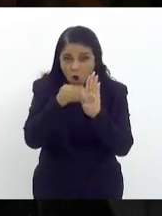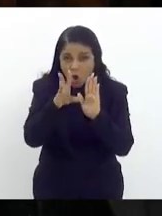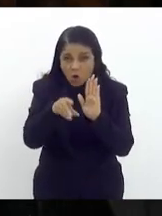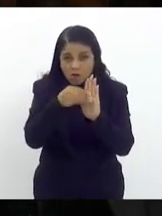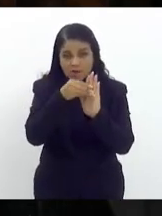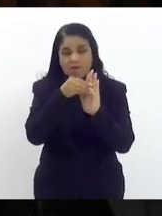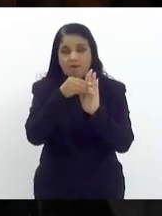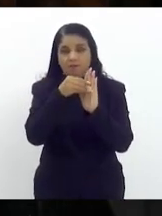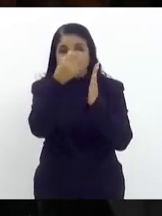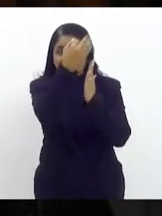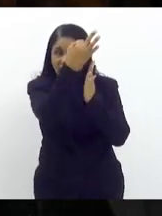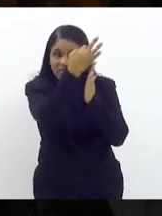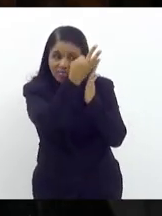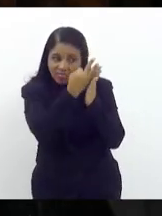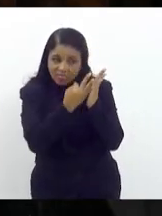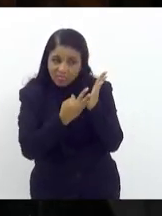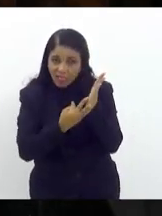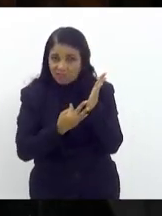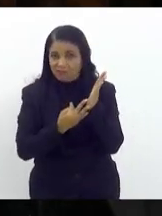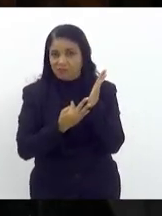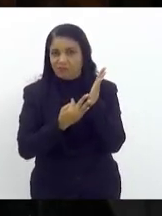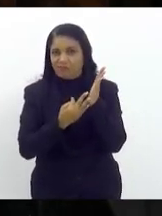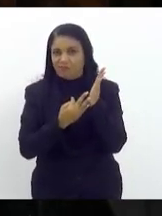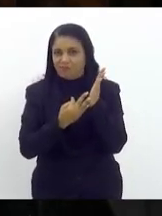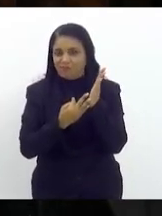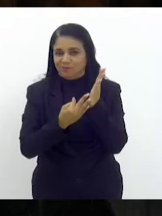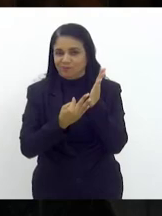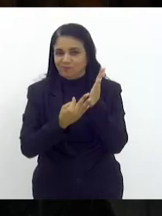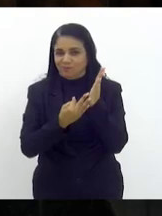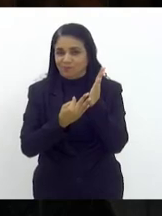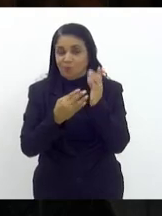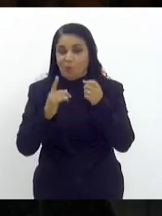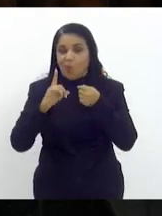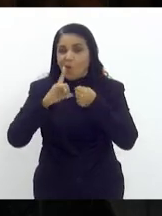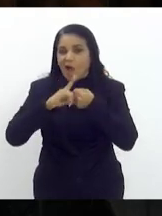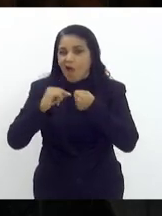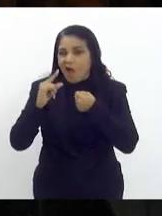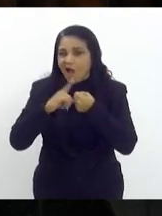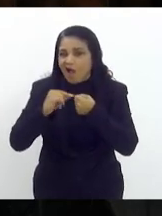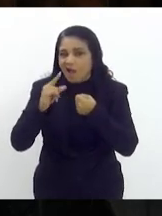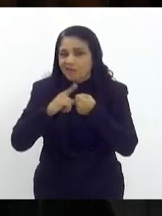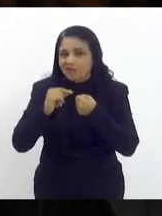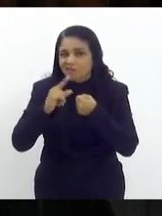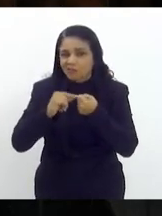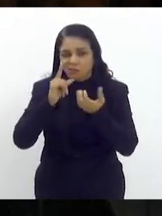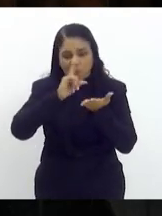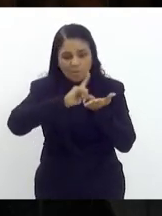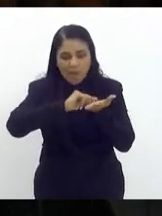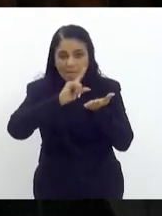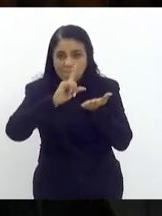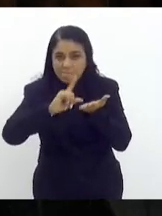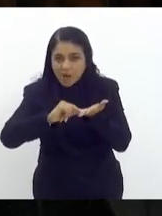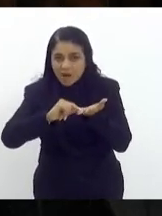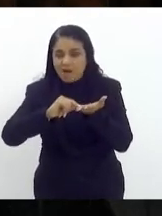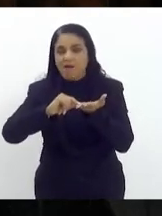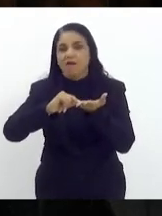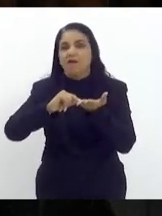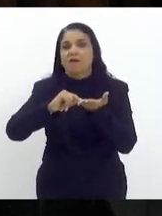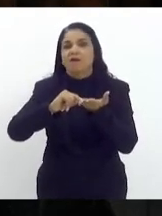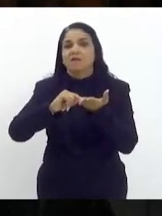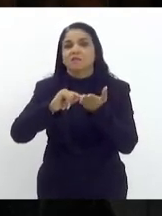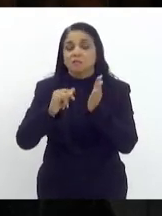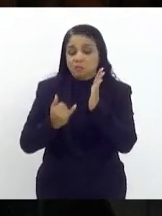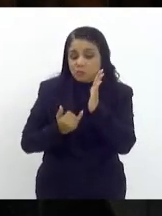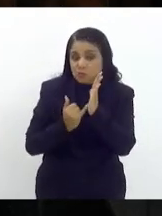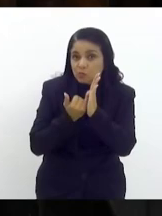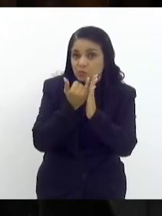um artigo que defina que os juros do serviço da dívida dos estados